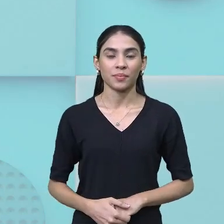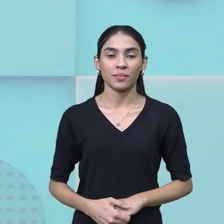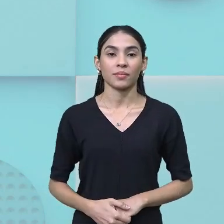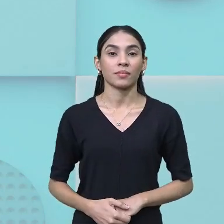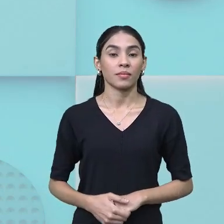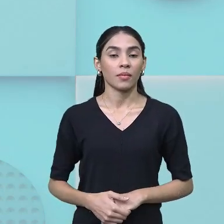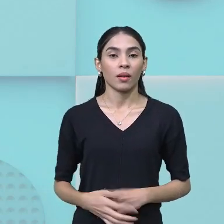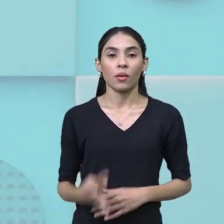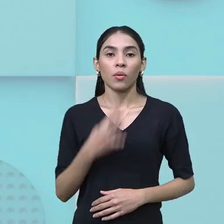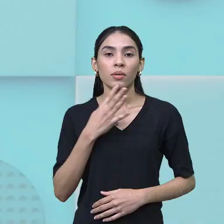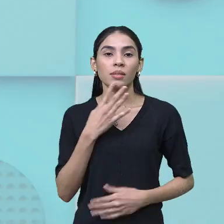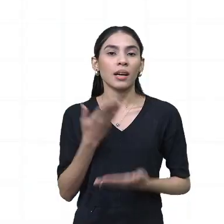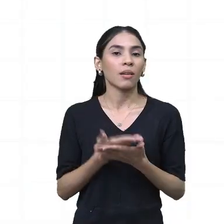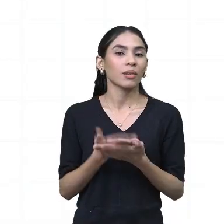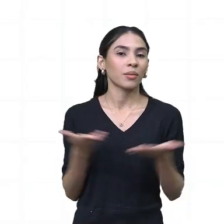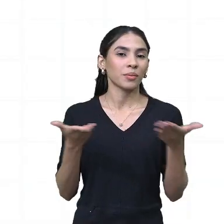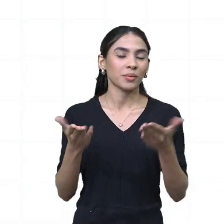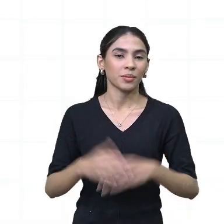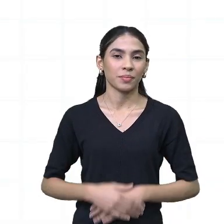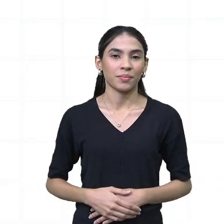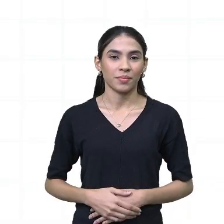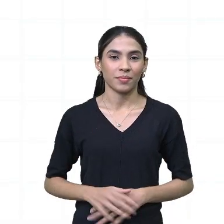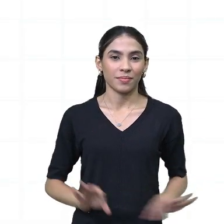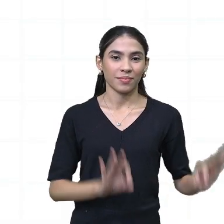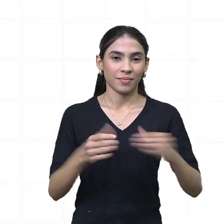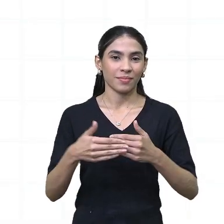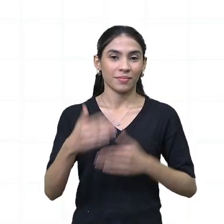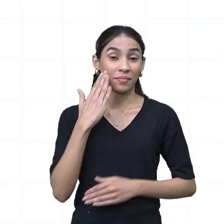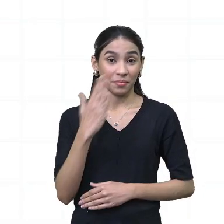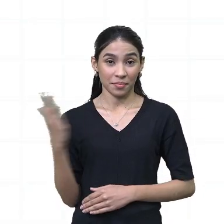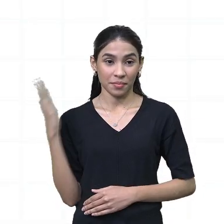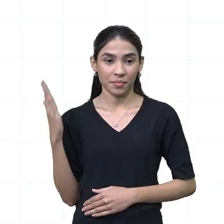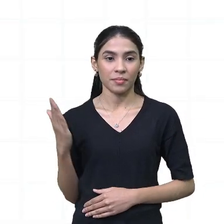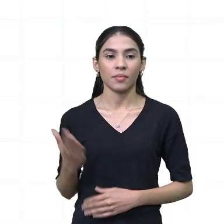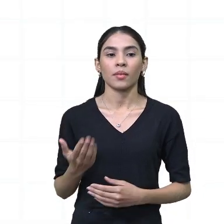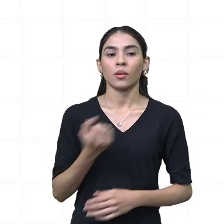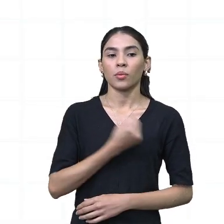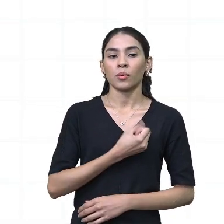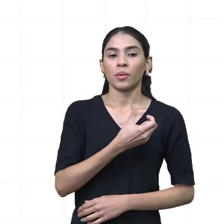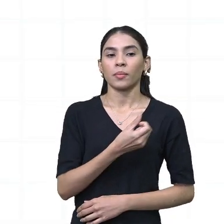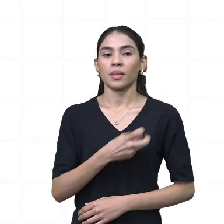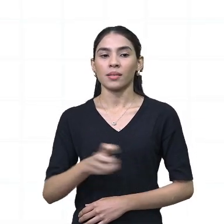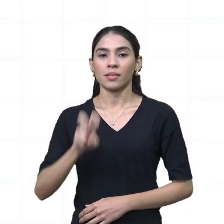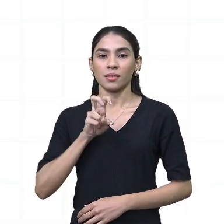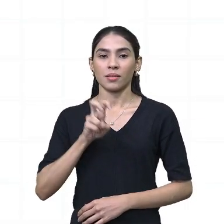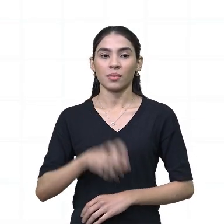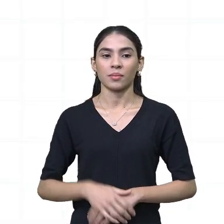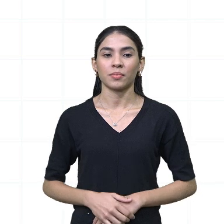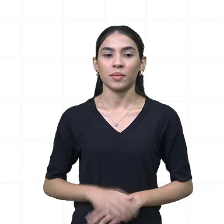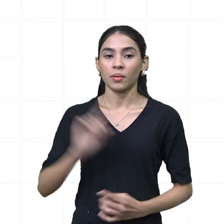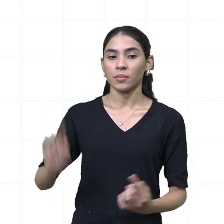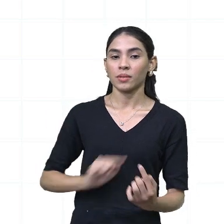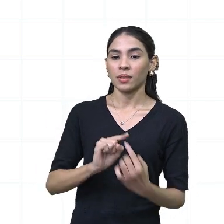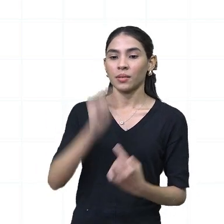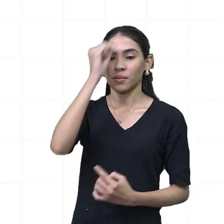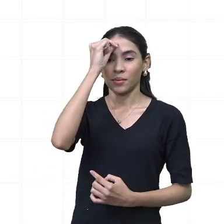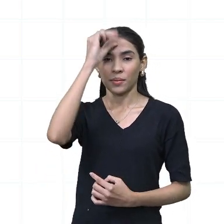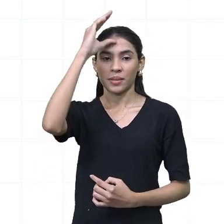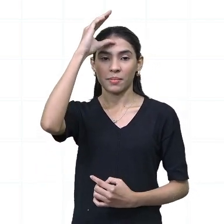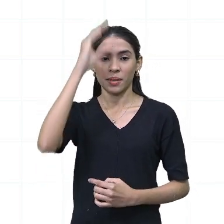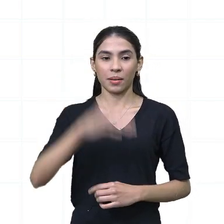Vamos conhecer a aula de hoje? Acompanhe aí na tela. Aula 65 com Objeto de